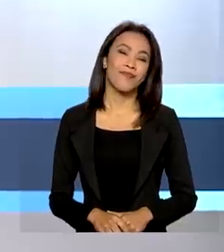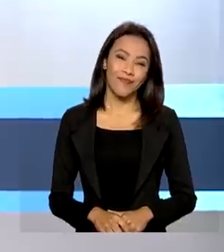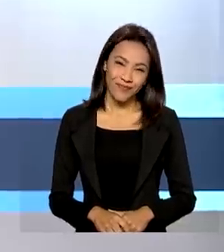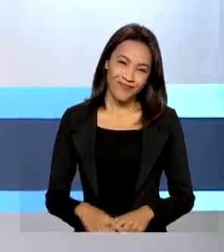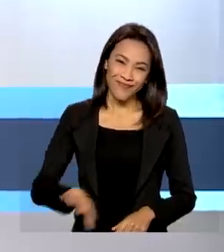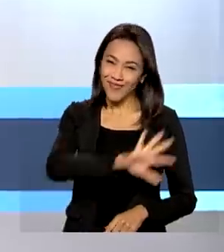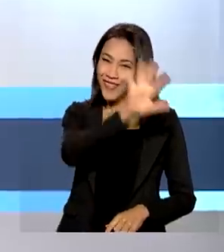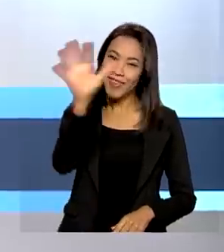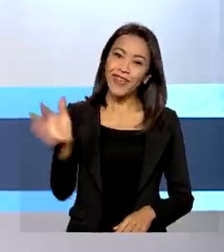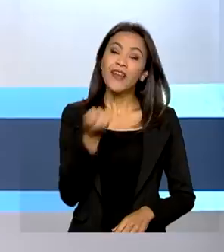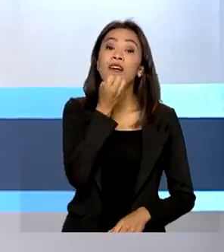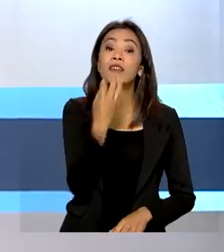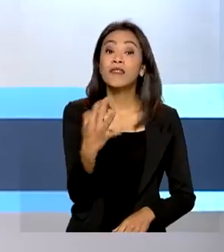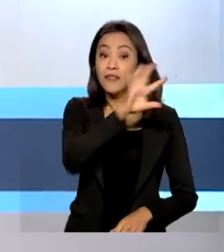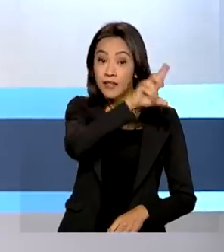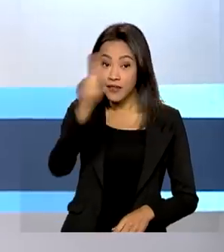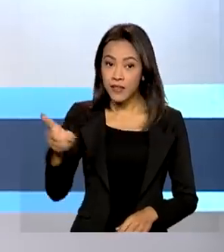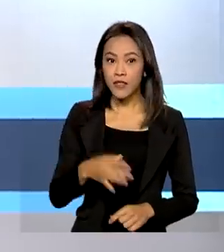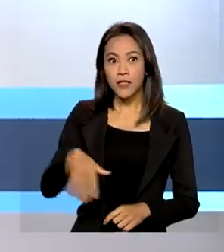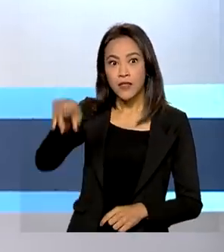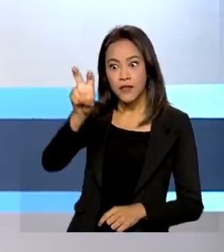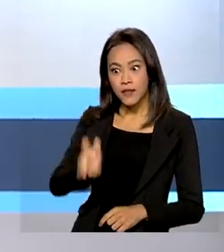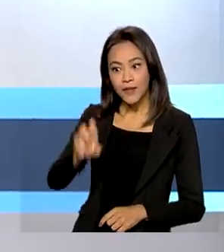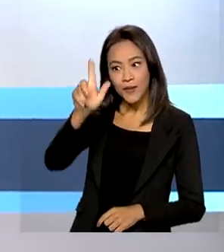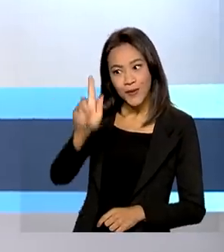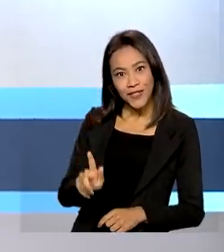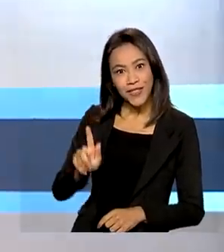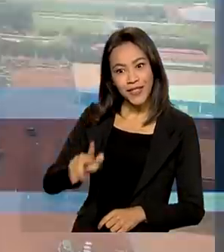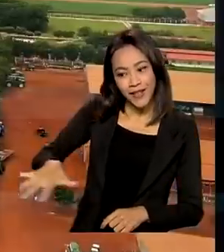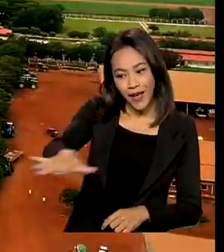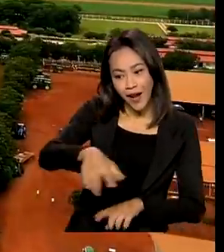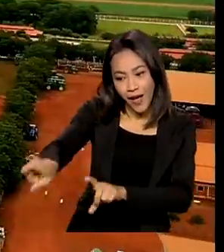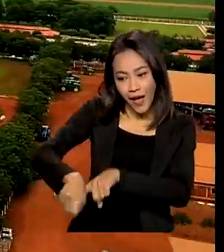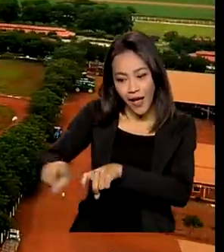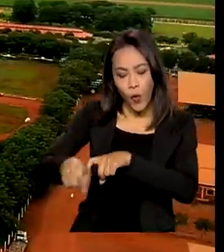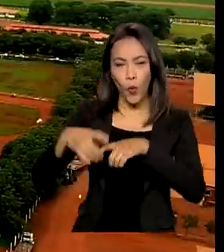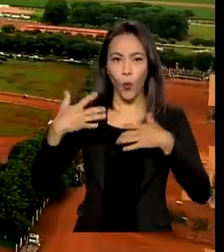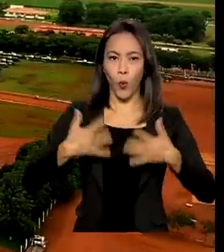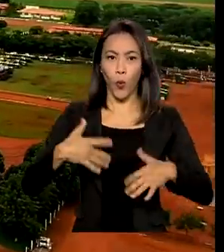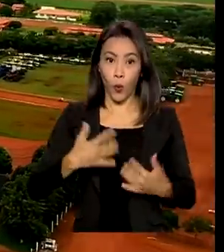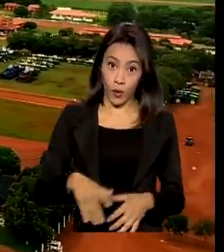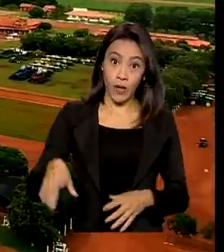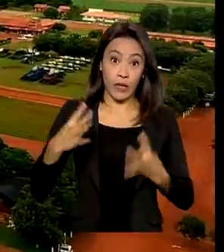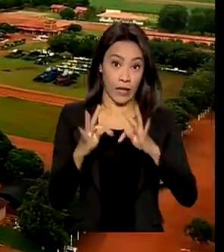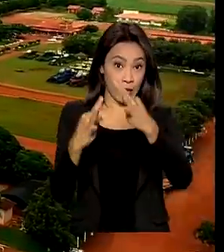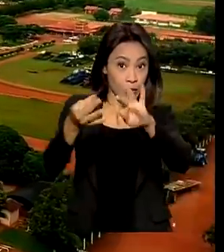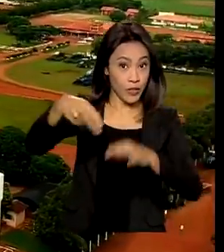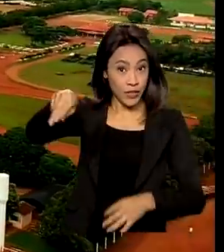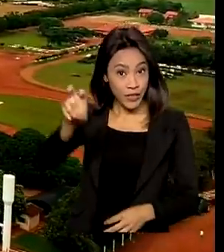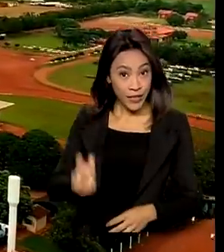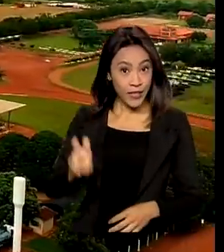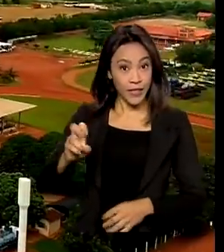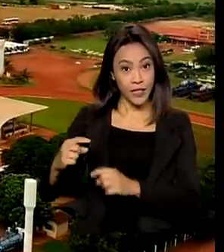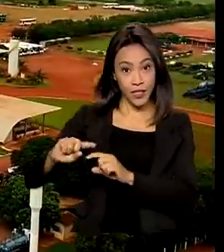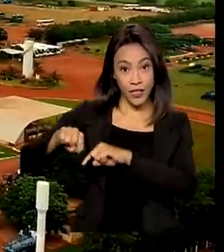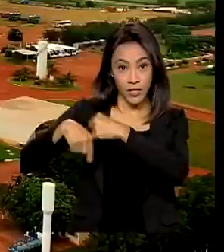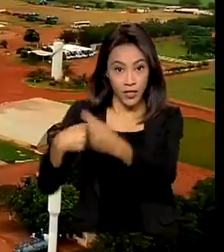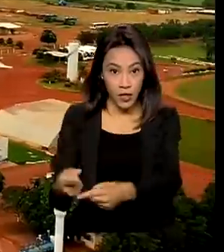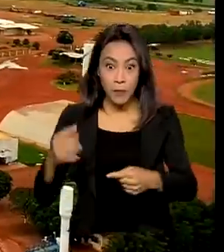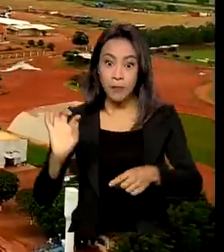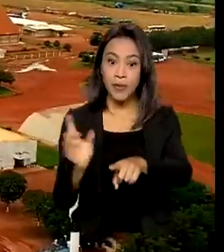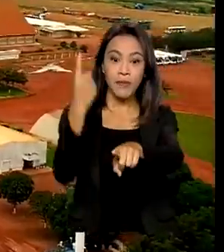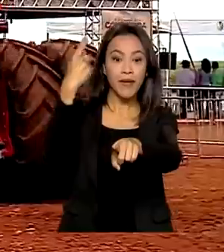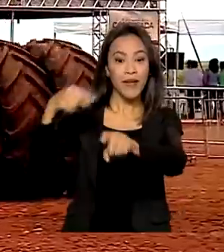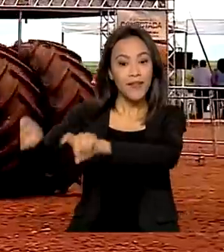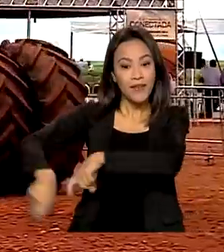Olá, bom dia! 5G no agro. Tecnologia de quinta geração começa a funcionar na primeira fazenda